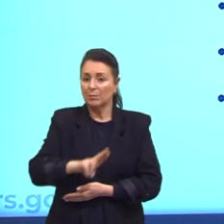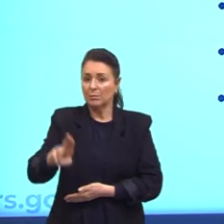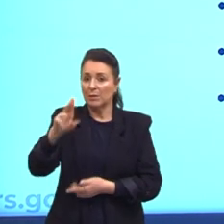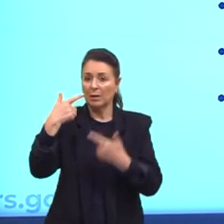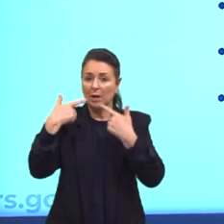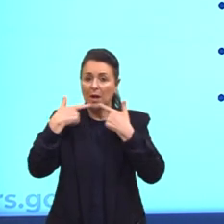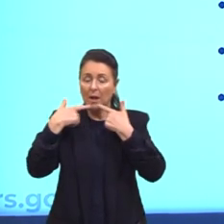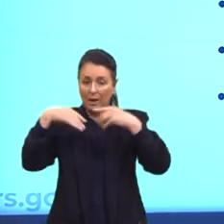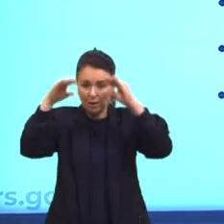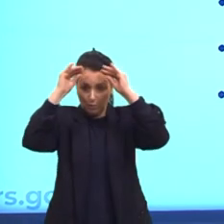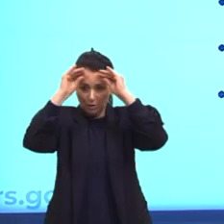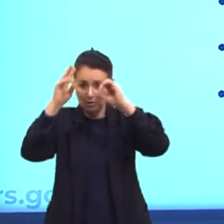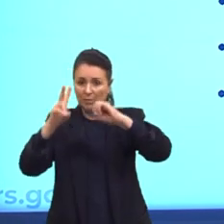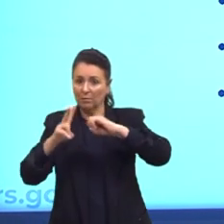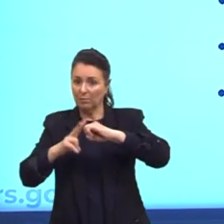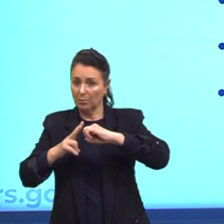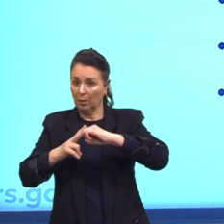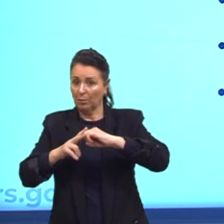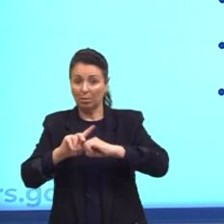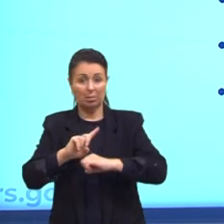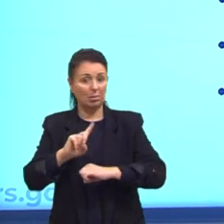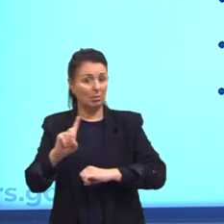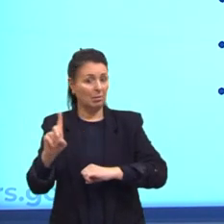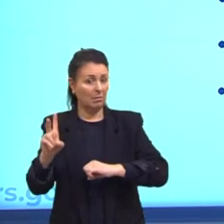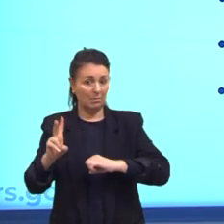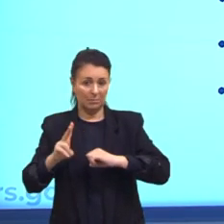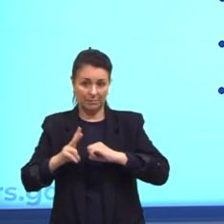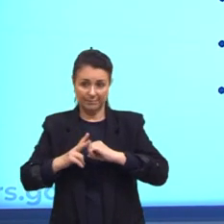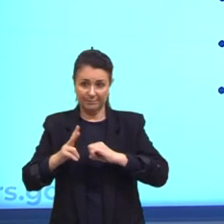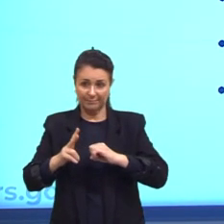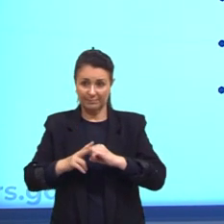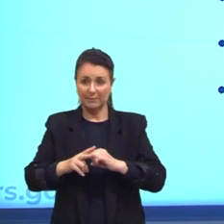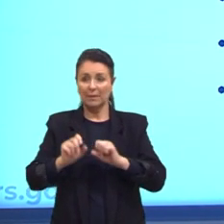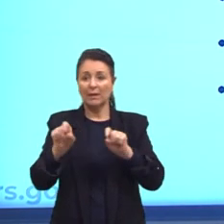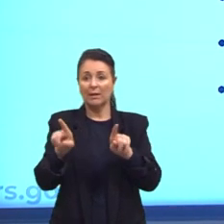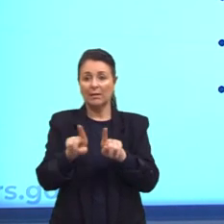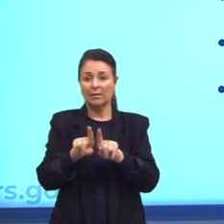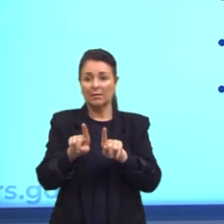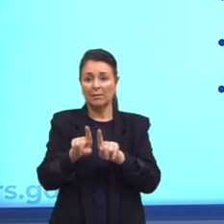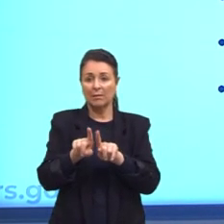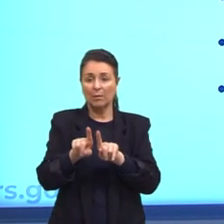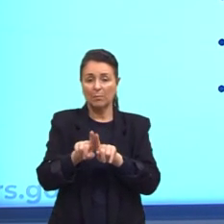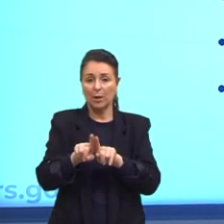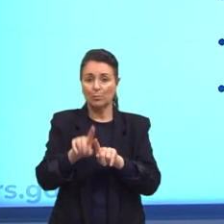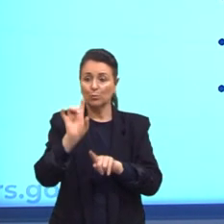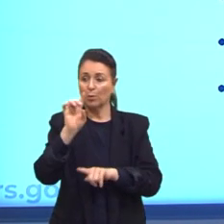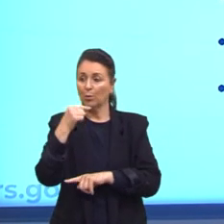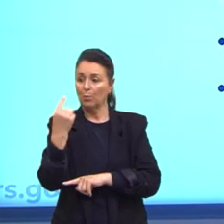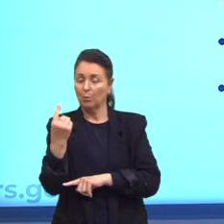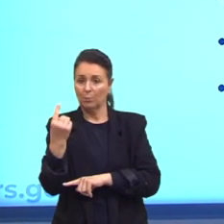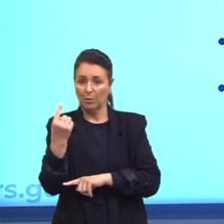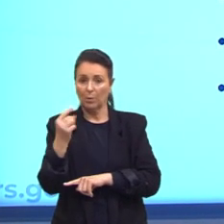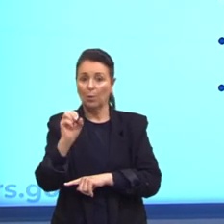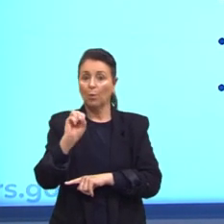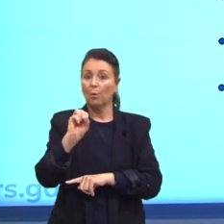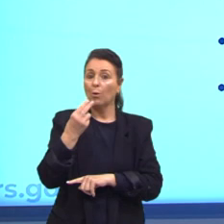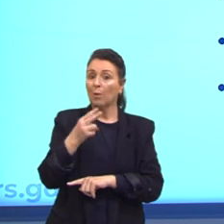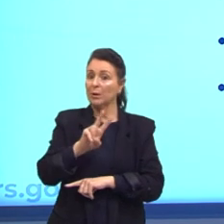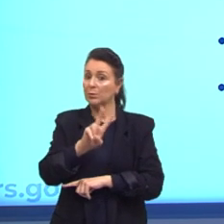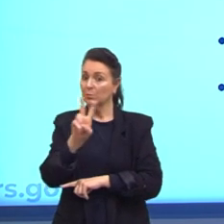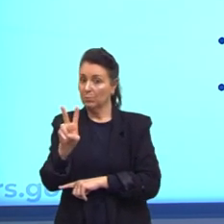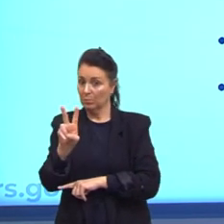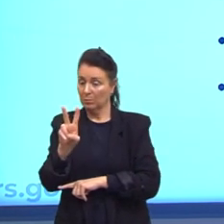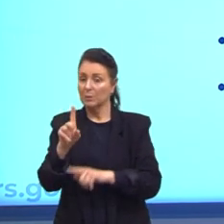linguagem verbal como da linguagem não verbal. Elas podem usar só uma ou as duas.